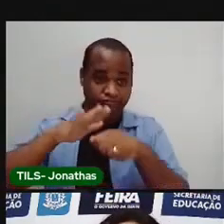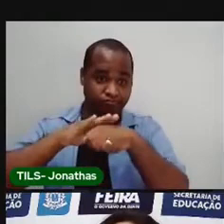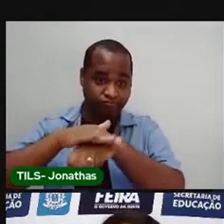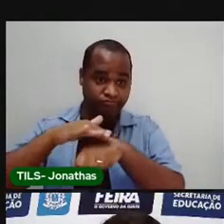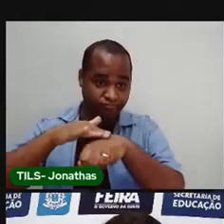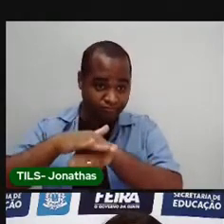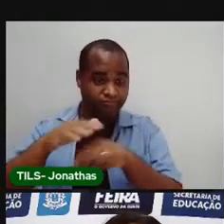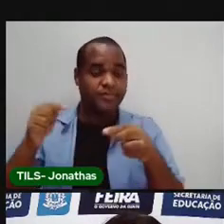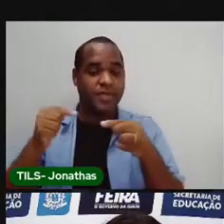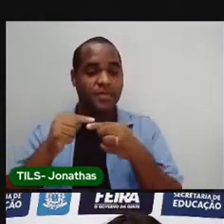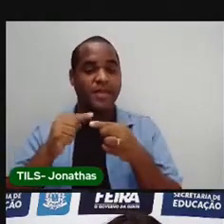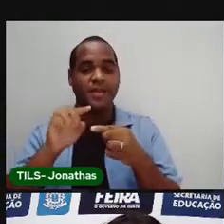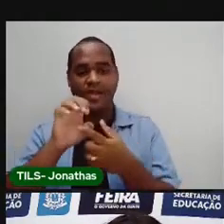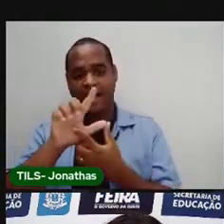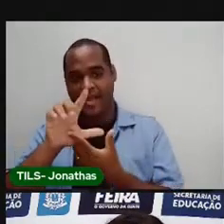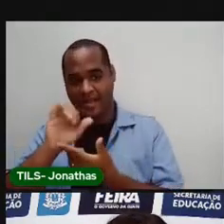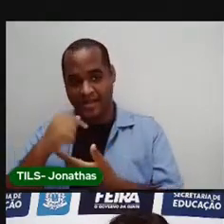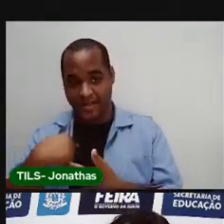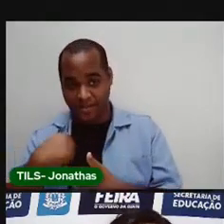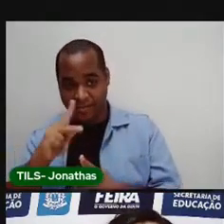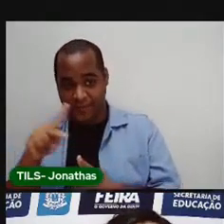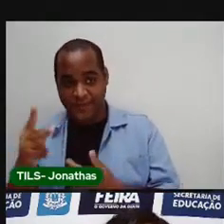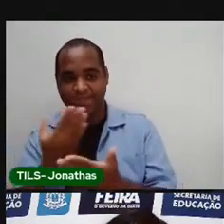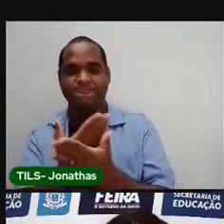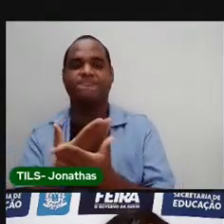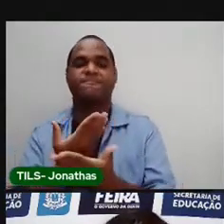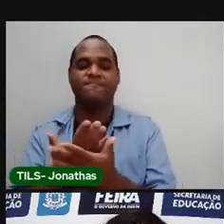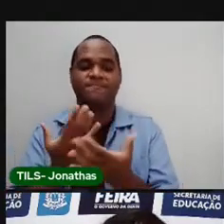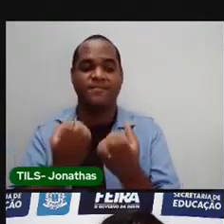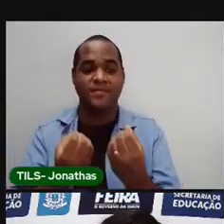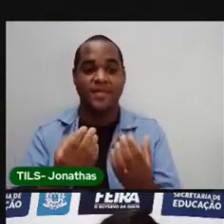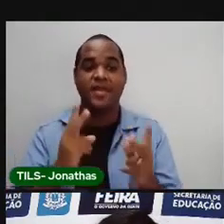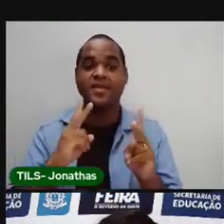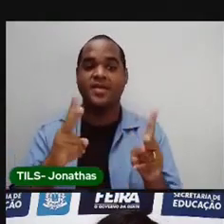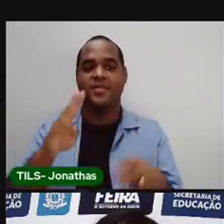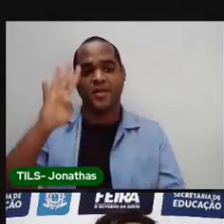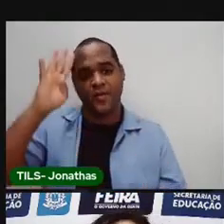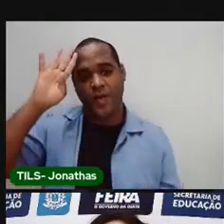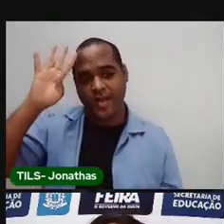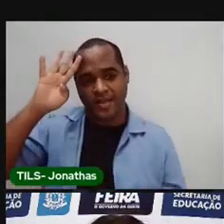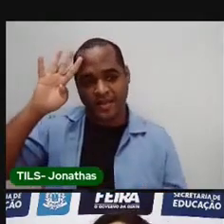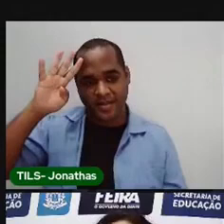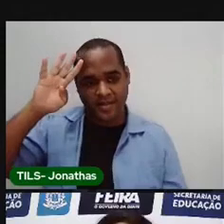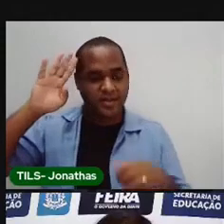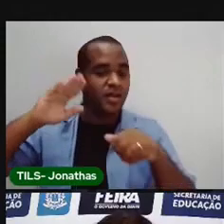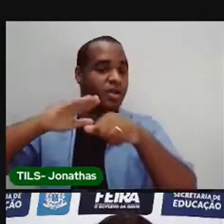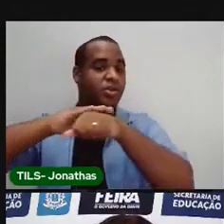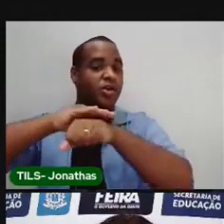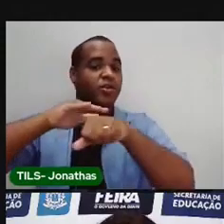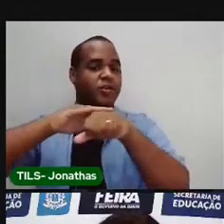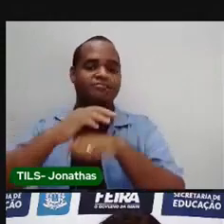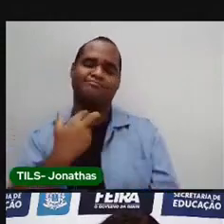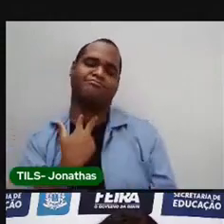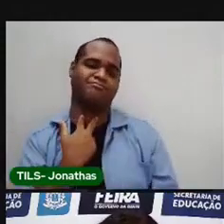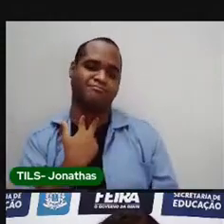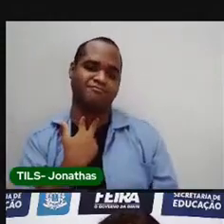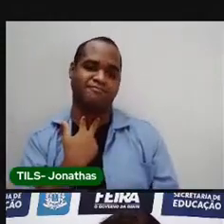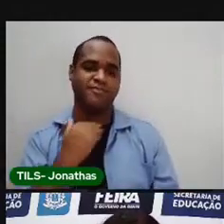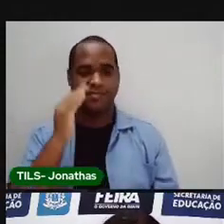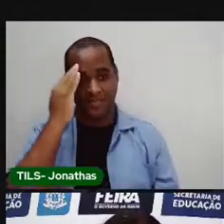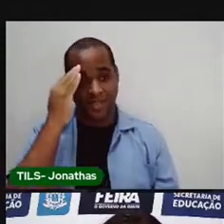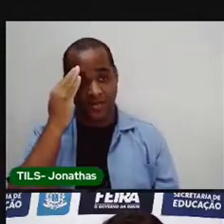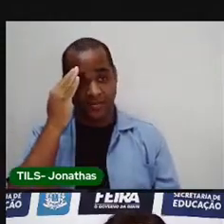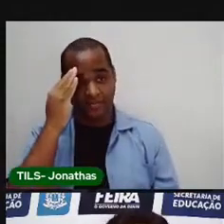à noite, a Proelida está estudando. Então, todas as quartas, eu tomo um passo à